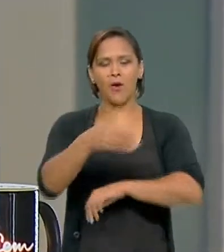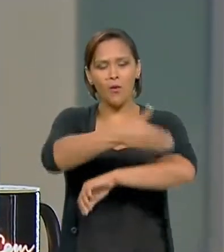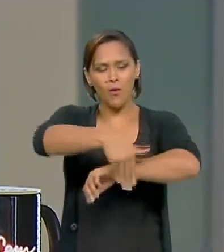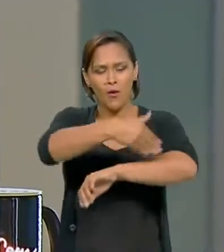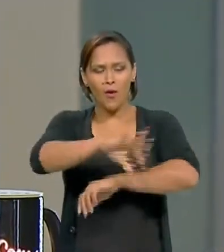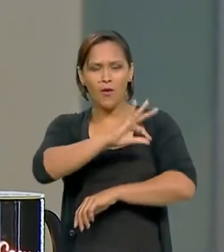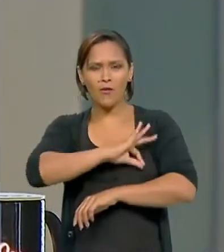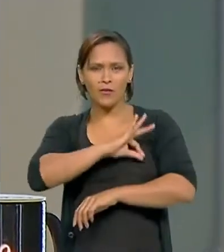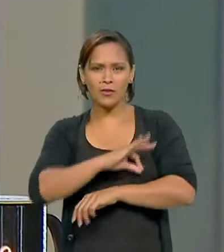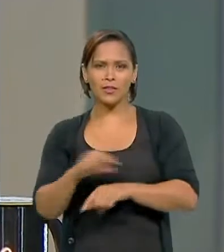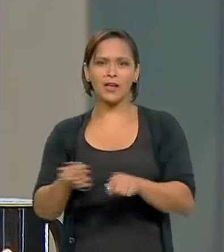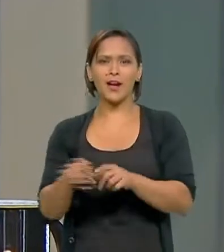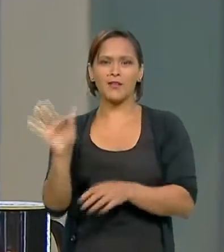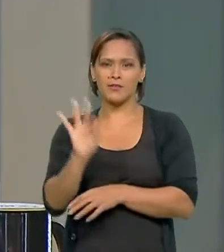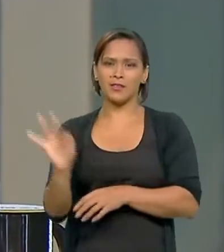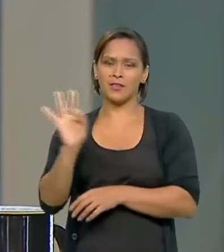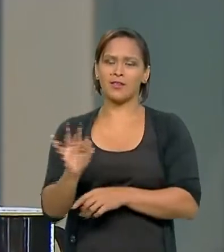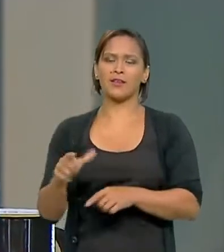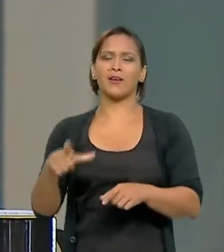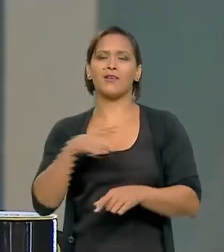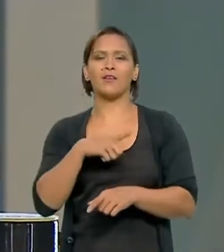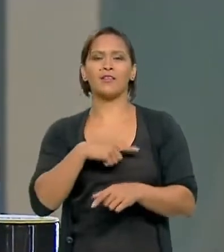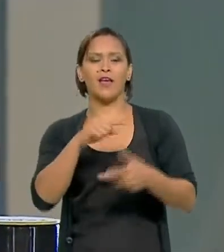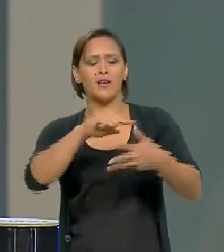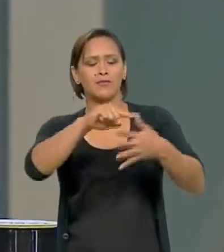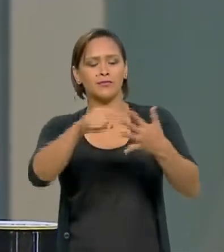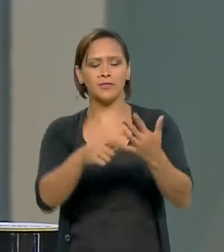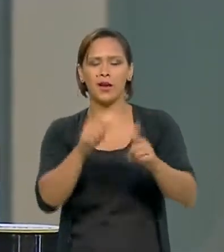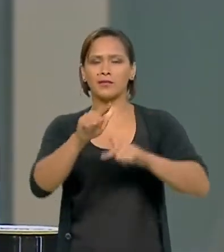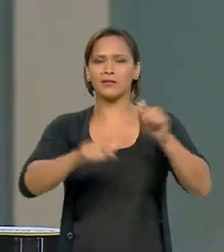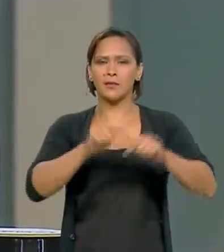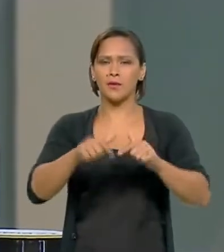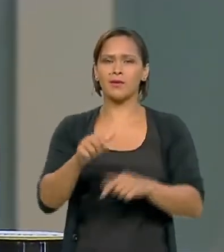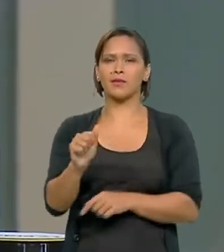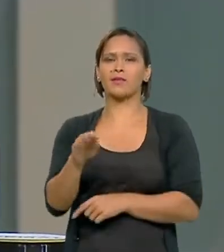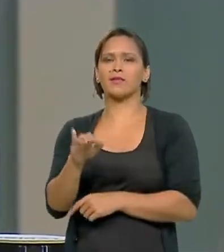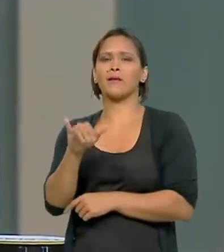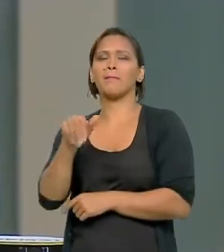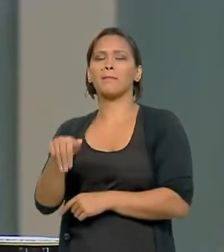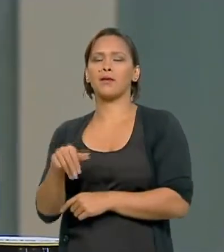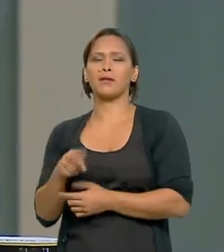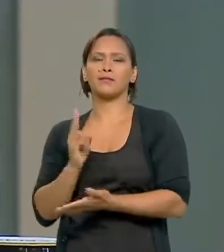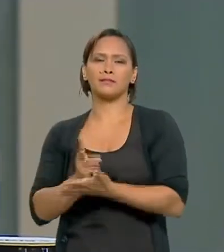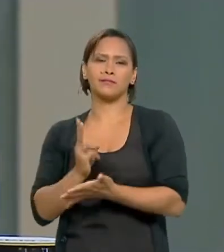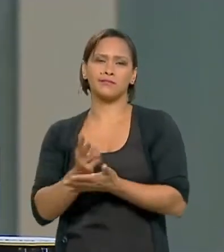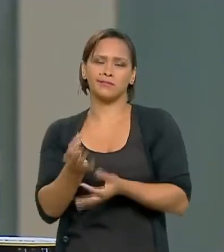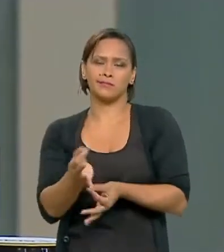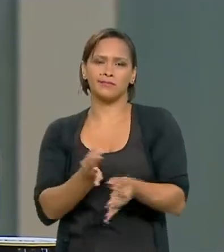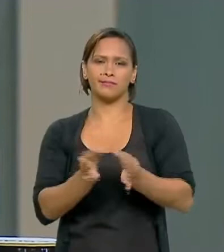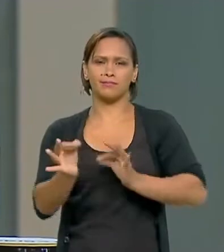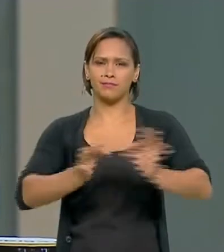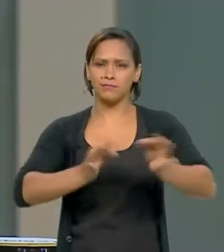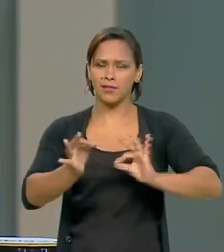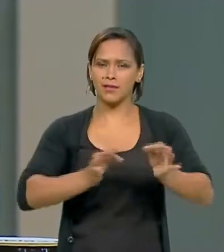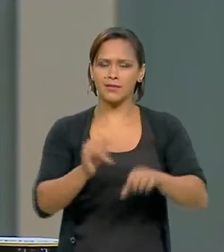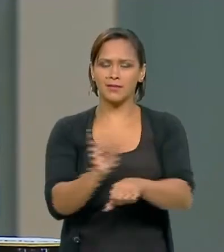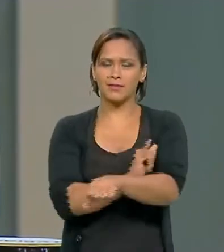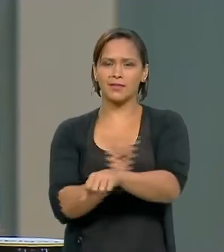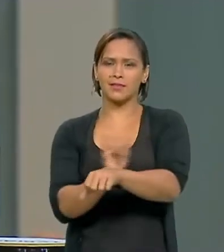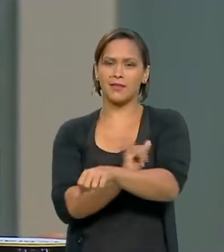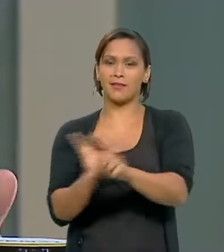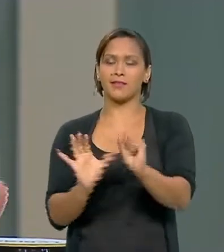tem os seus agentes da ABIN para tratarem algumas situações de segurança pública.